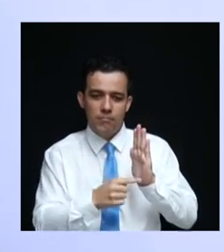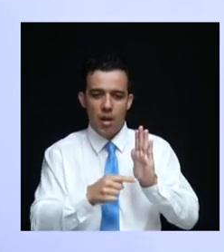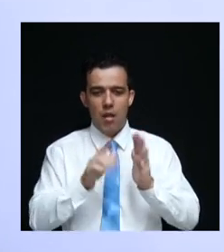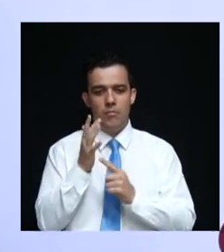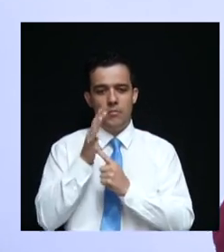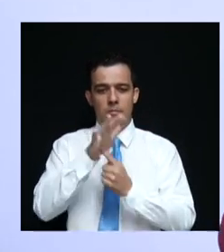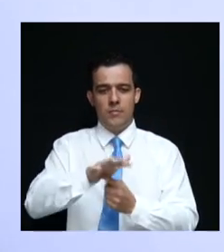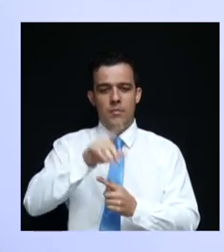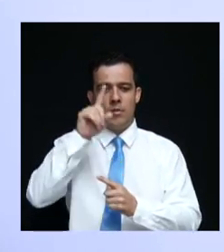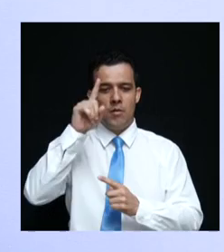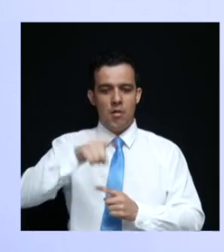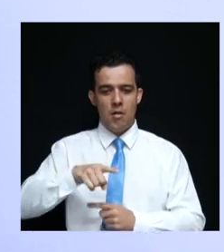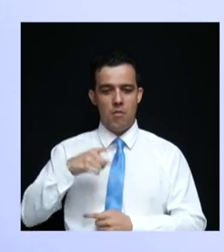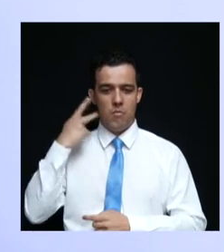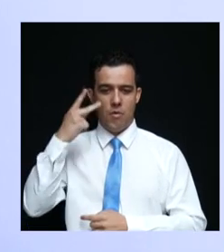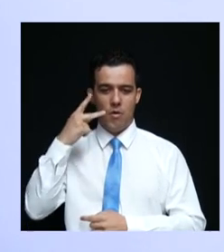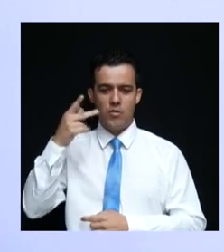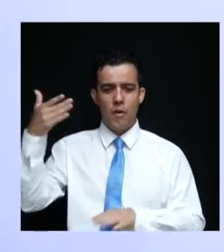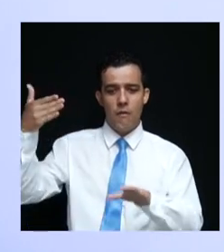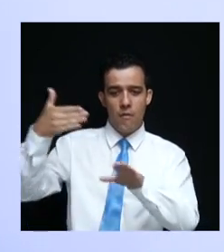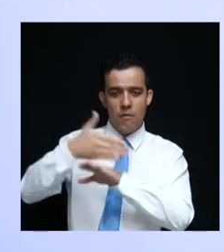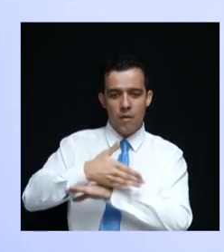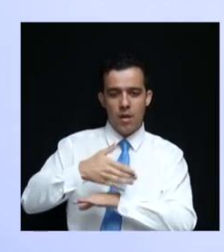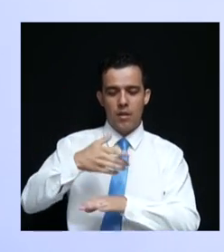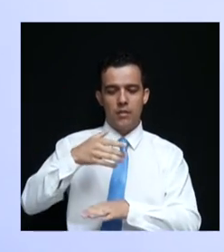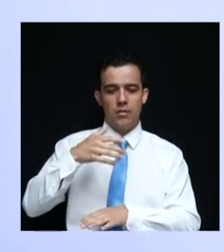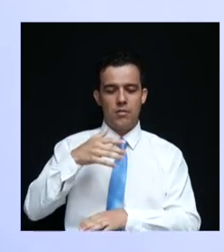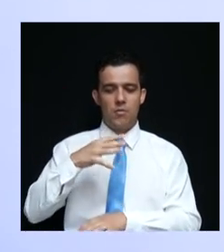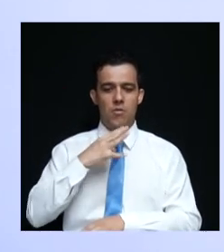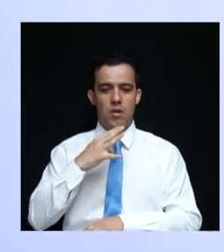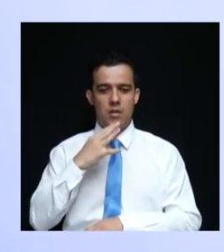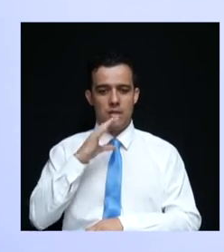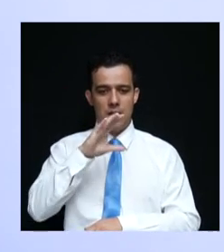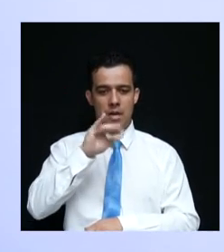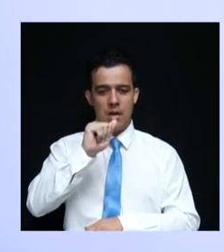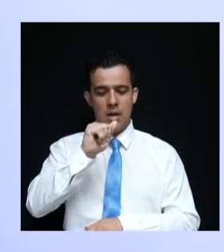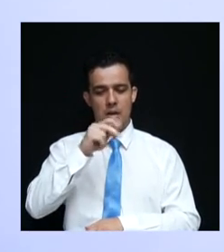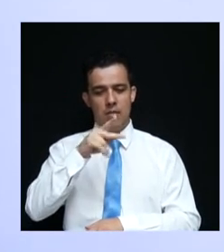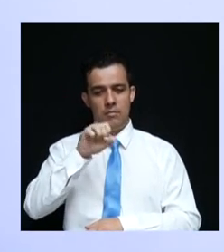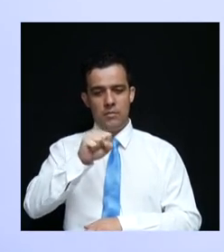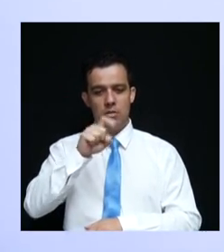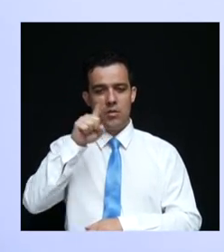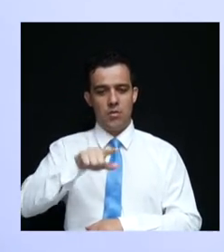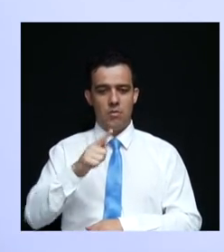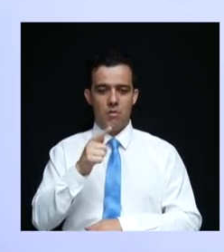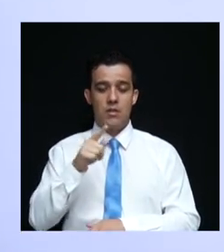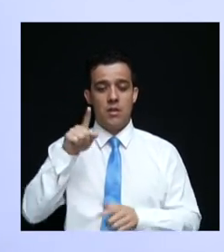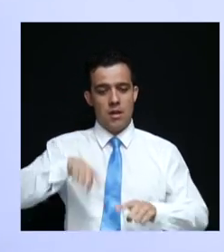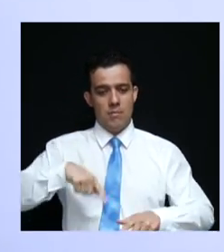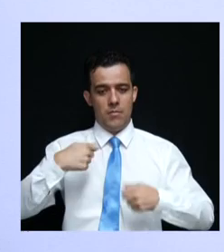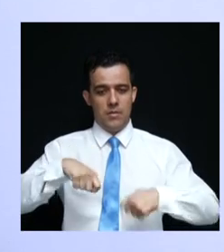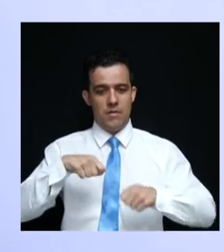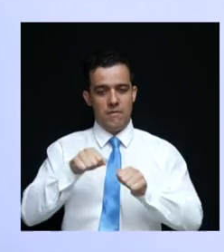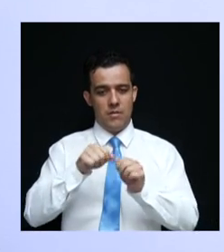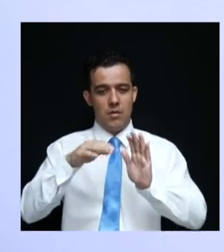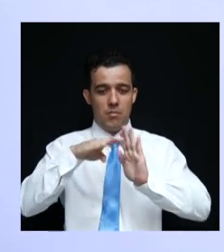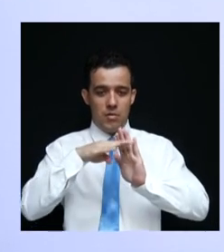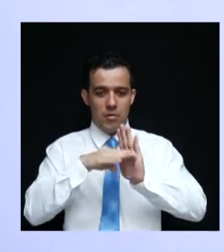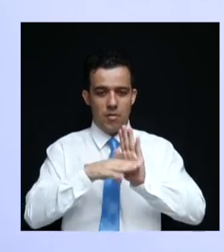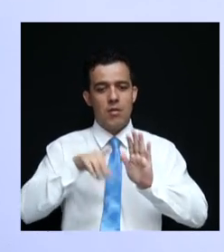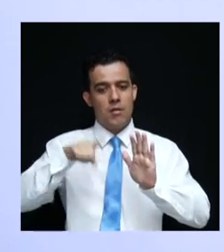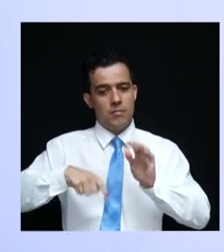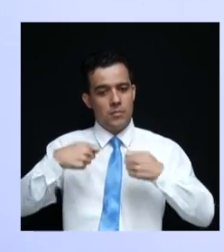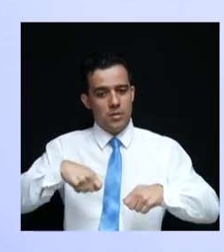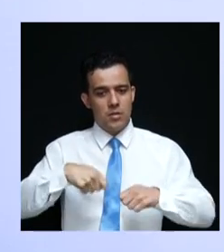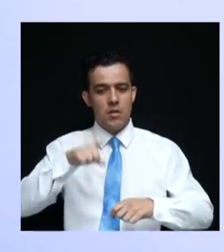parlamentares que vieram conhecer o caso em Goiás. Então, é preciso efetivamente fazer um programa e nós vamos fazer o